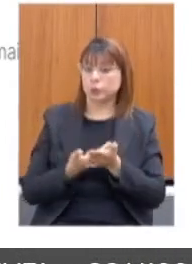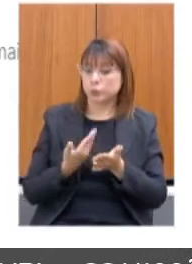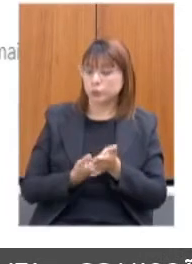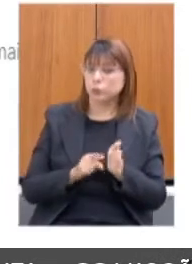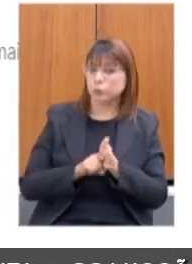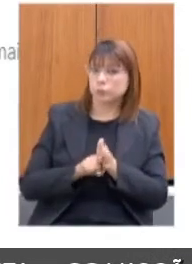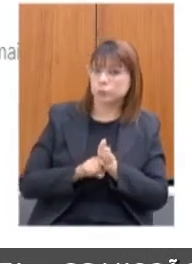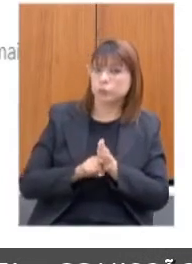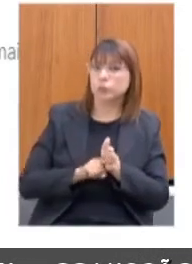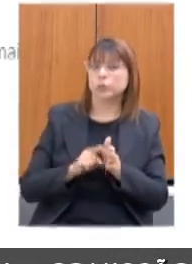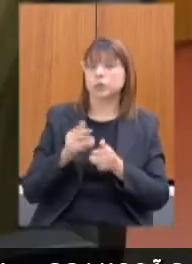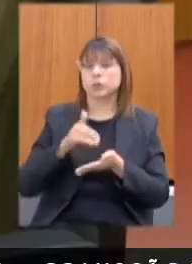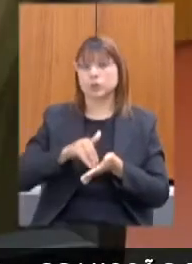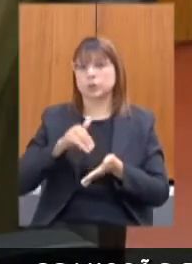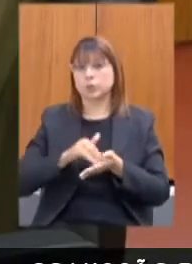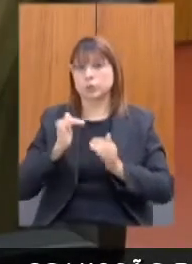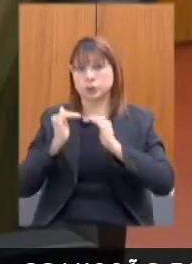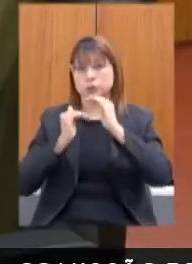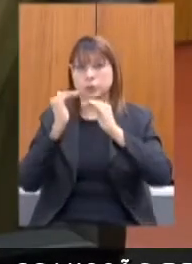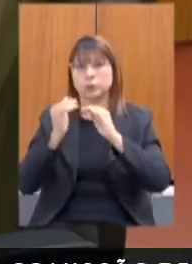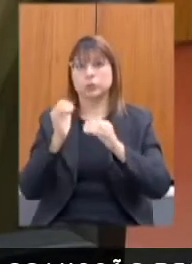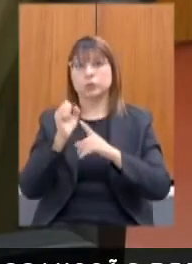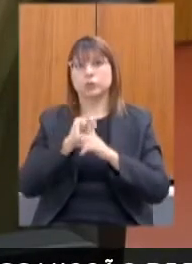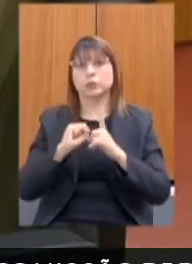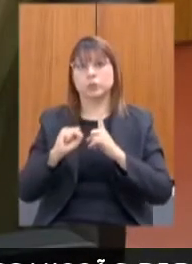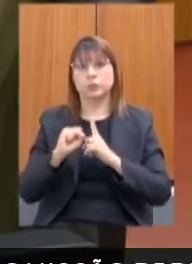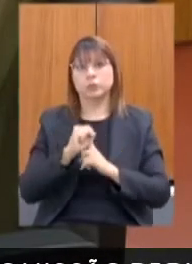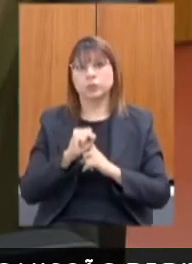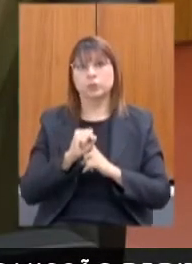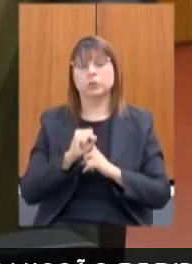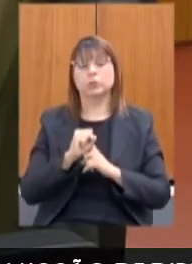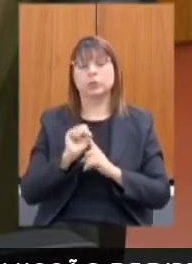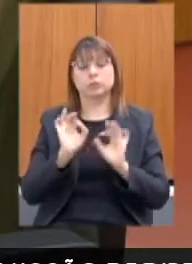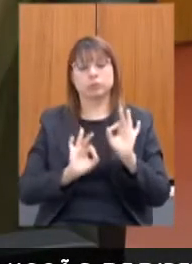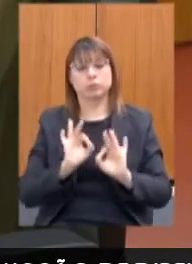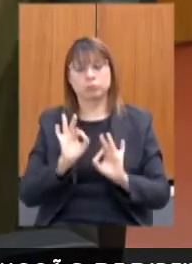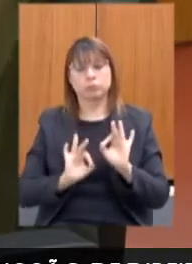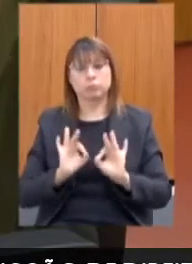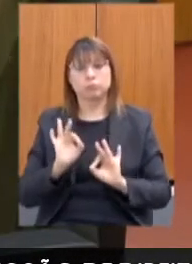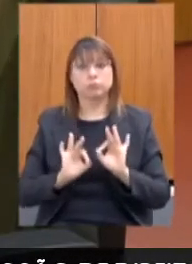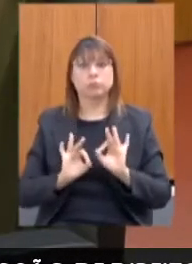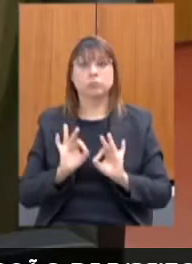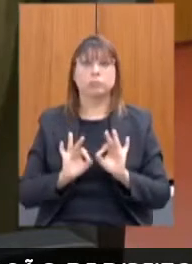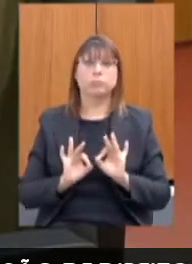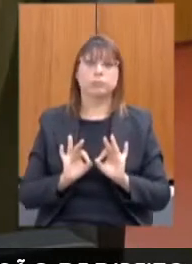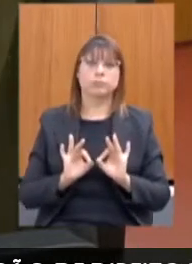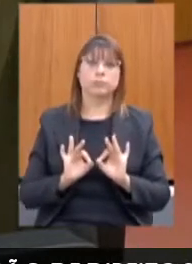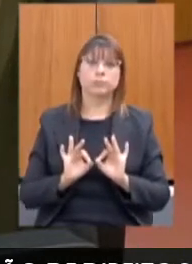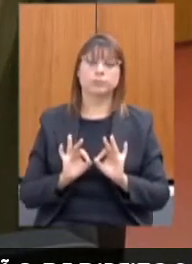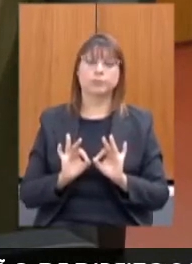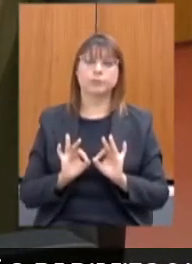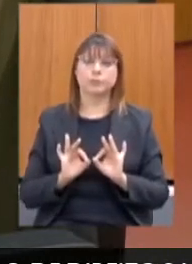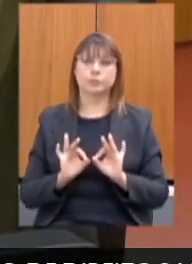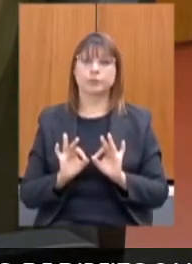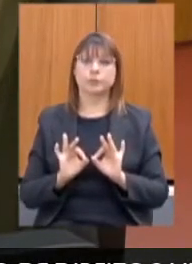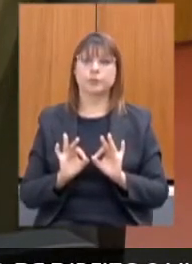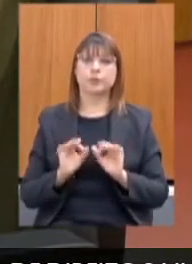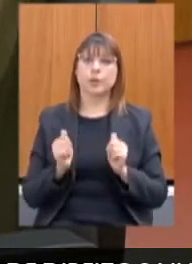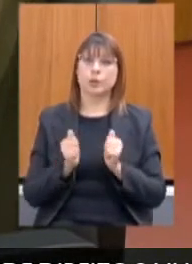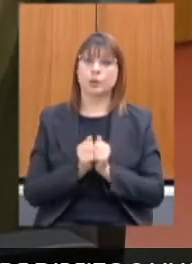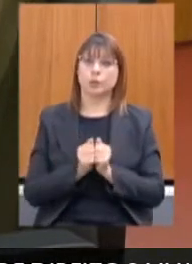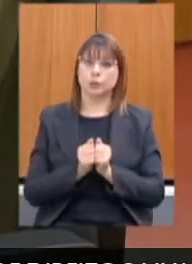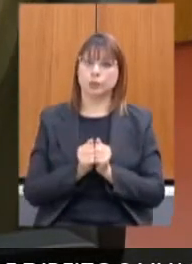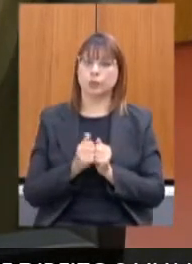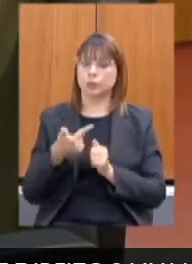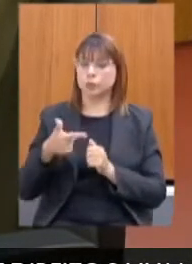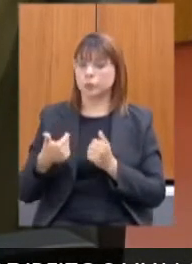que a Secretaria de Desenvolvimento Social elaborou através da Subsecretaria